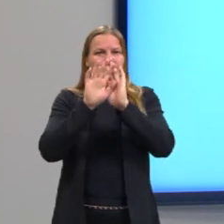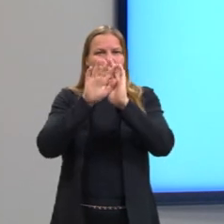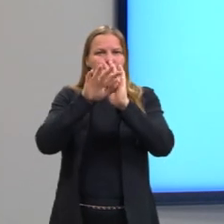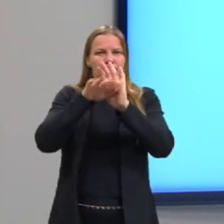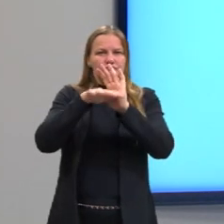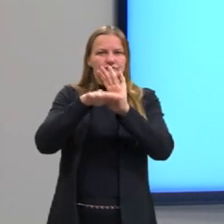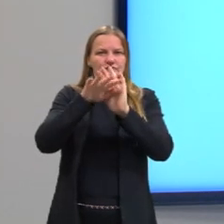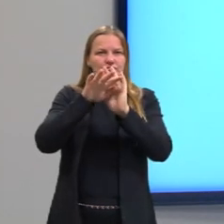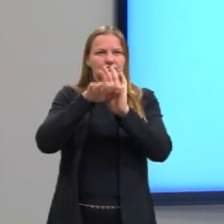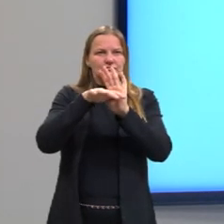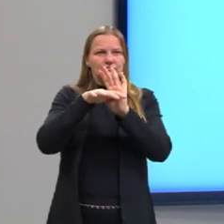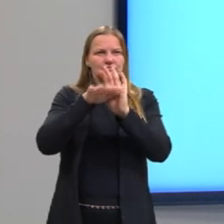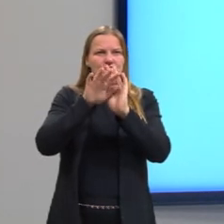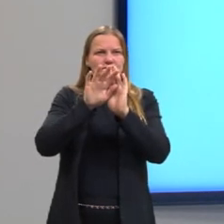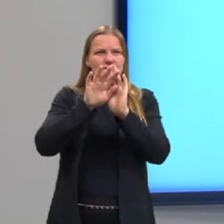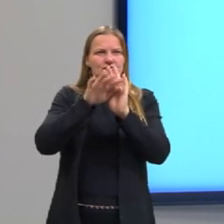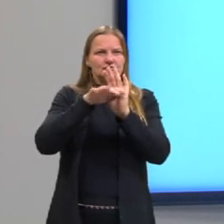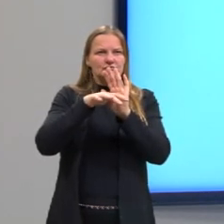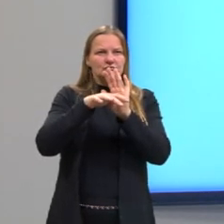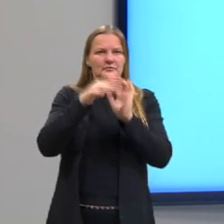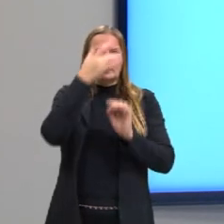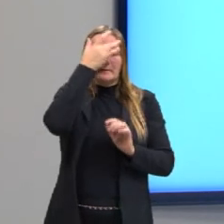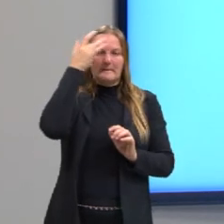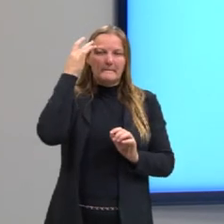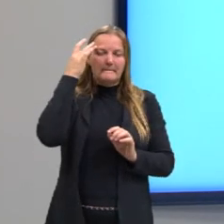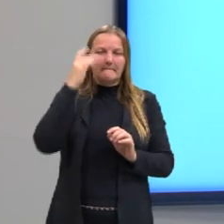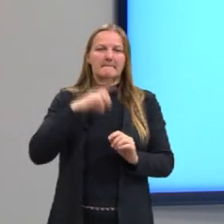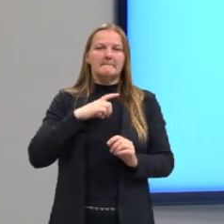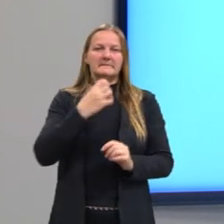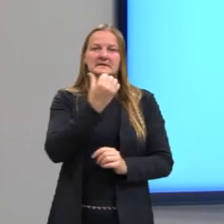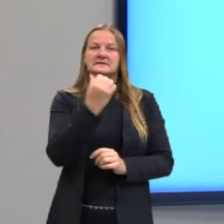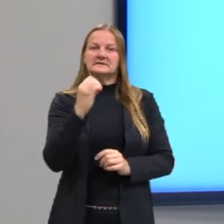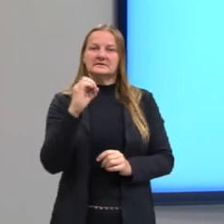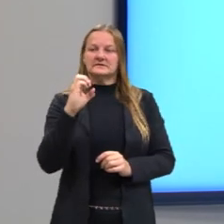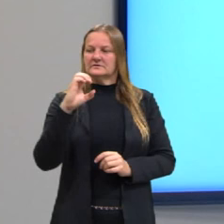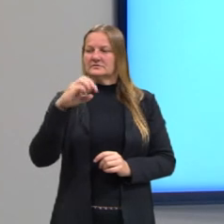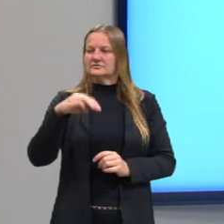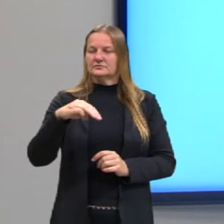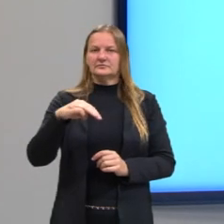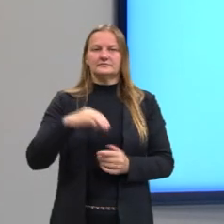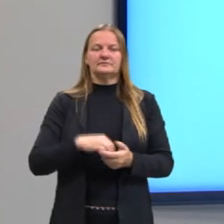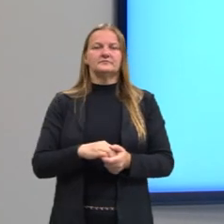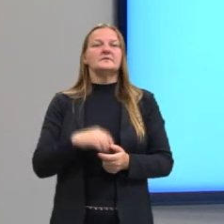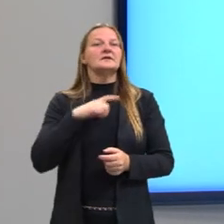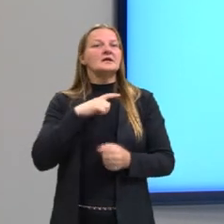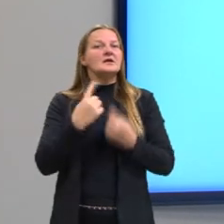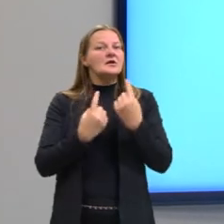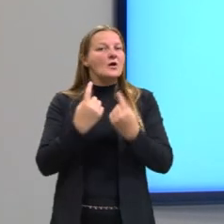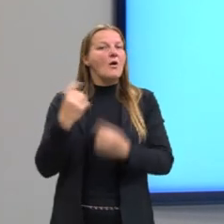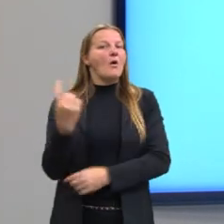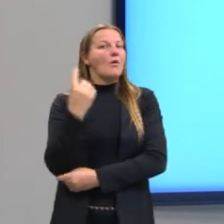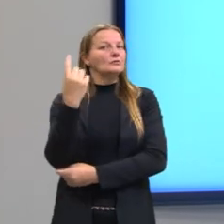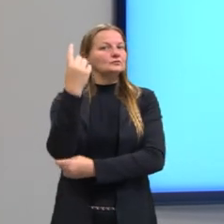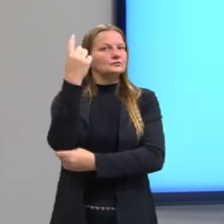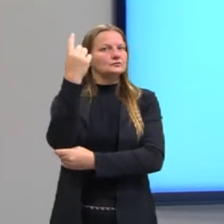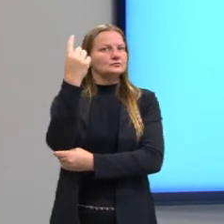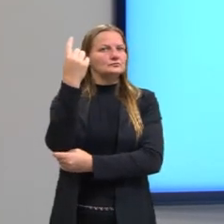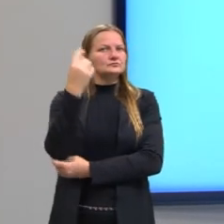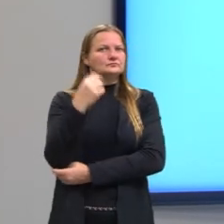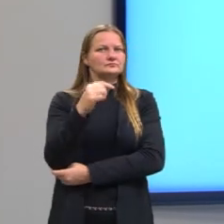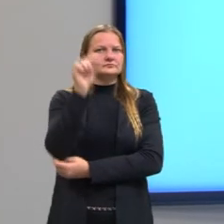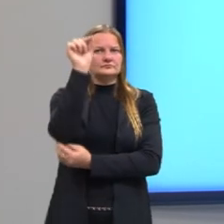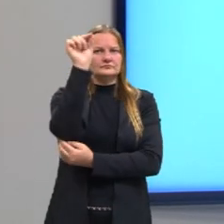e aqui é o dado que o exercício nos dá, que é 60cm. E nós temos a altura. Vejam que aqui eu